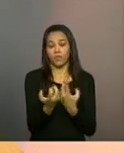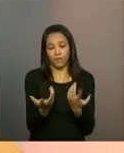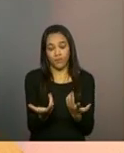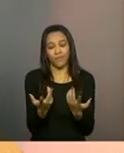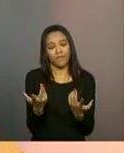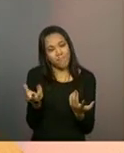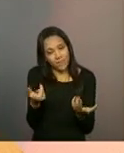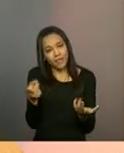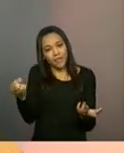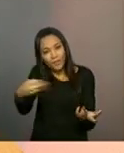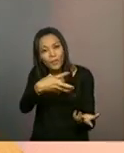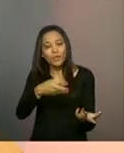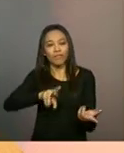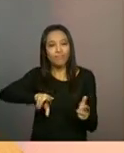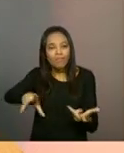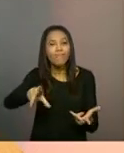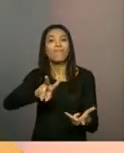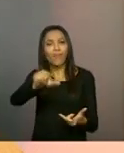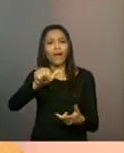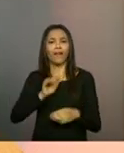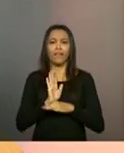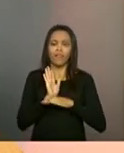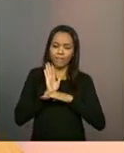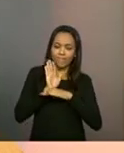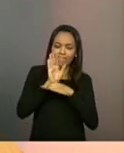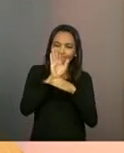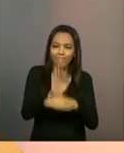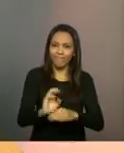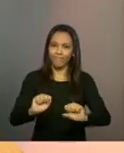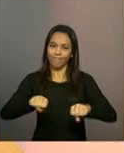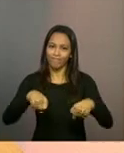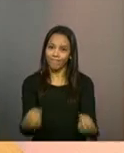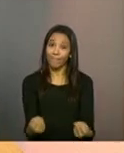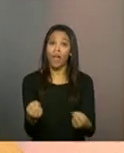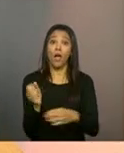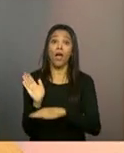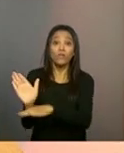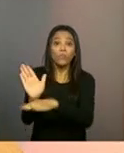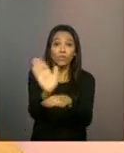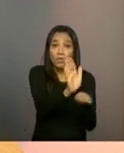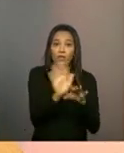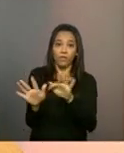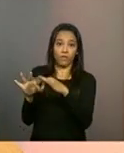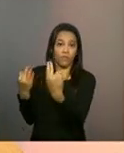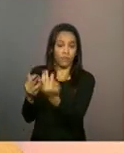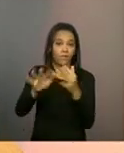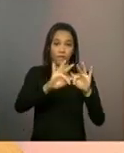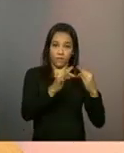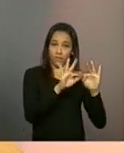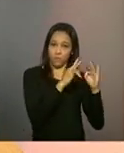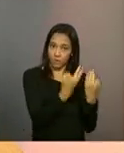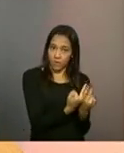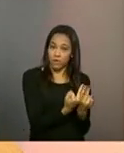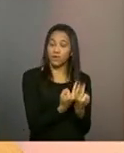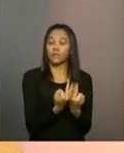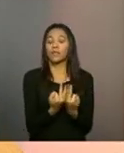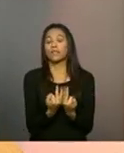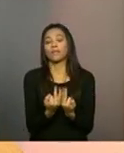a grande inovação, porque ele vai estar atuando no sentido de fortalecer essas famílias, no sentido de